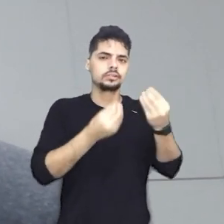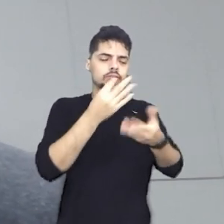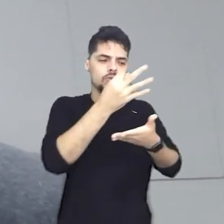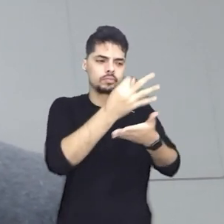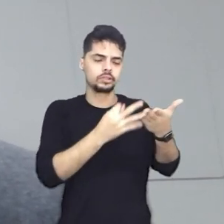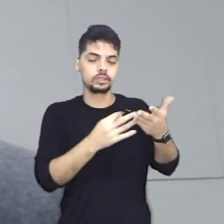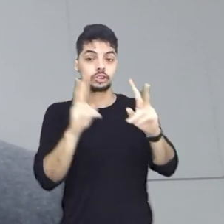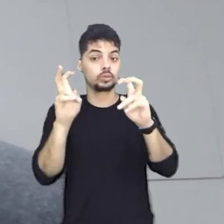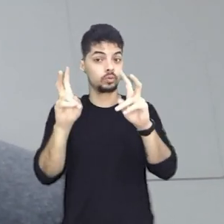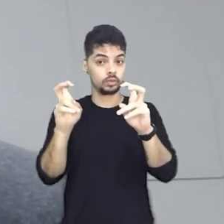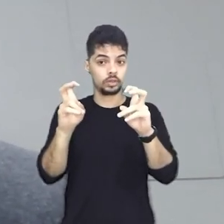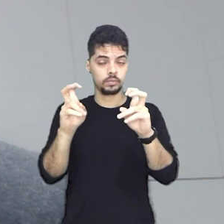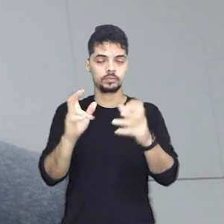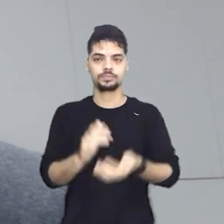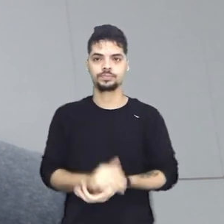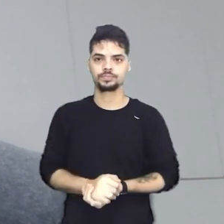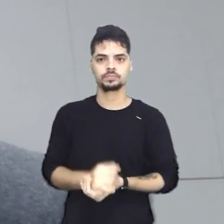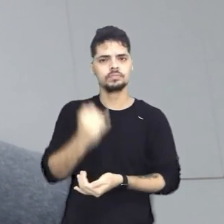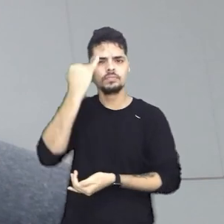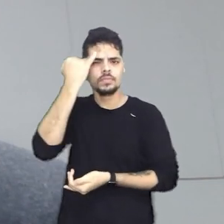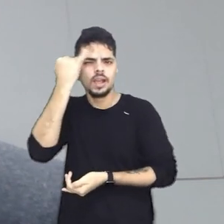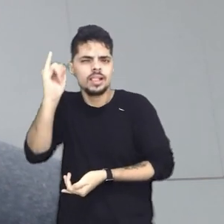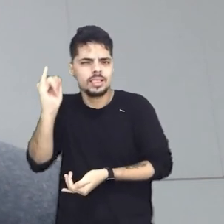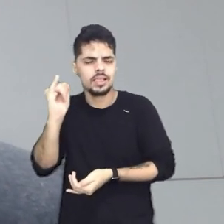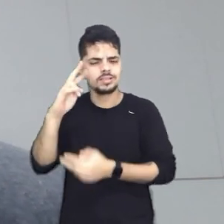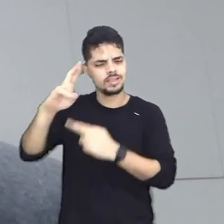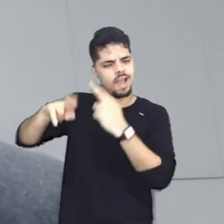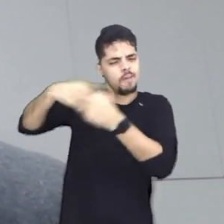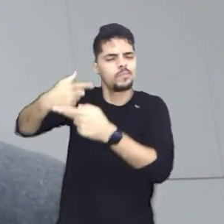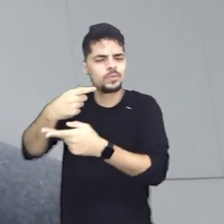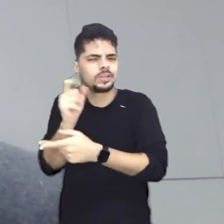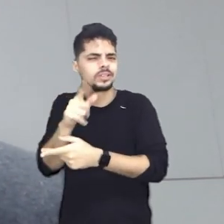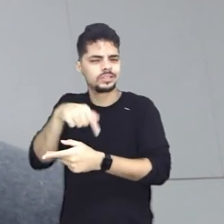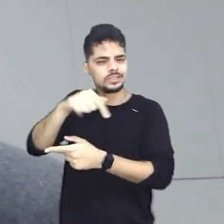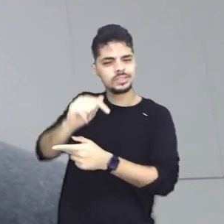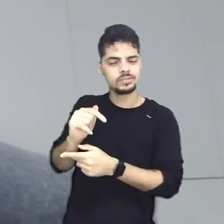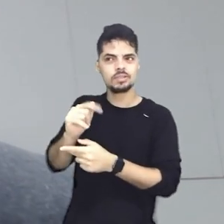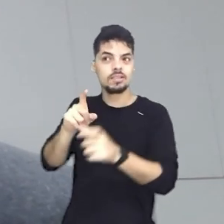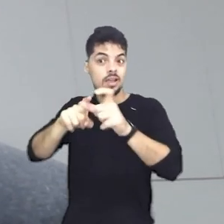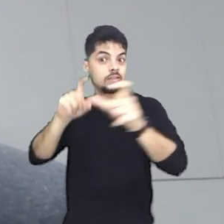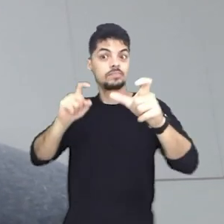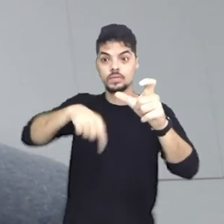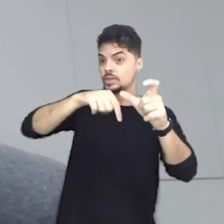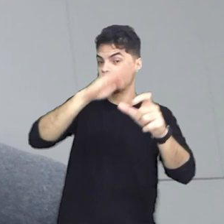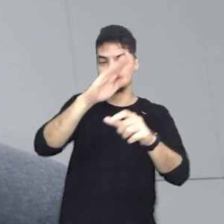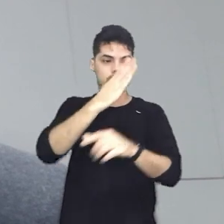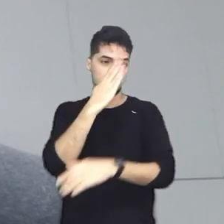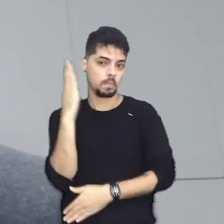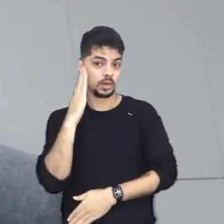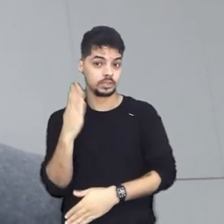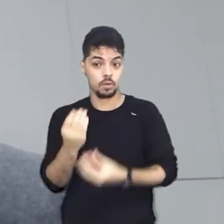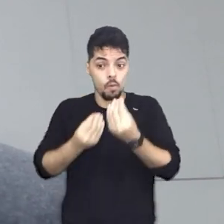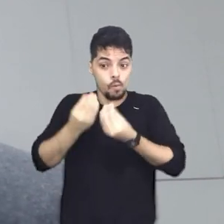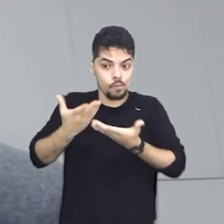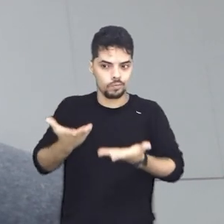Ampu, hoje eu irei apresentar algumas breves considerações